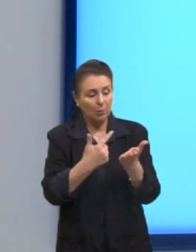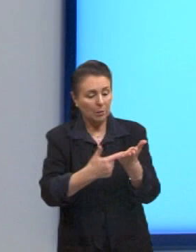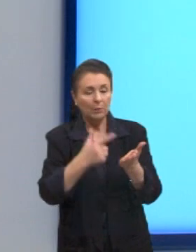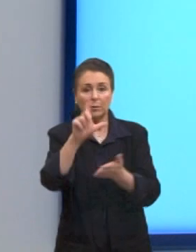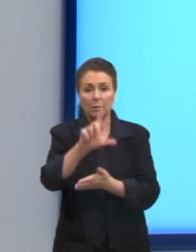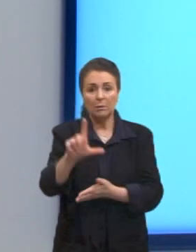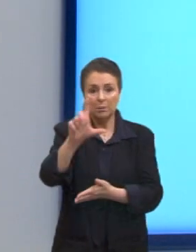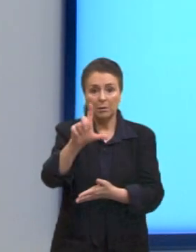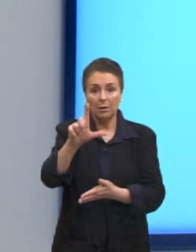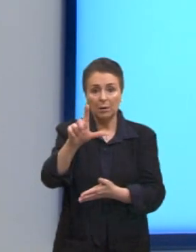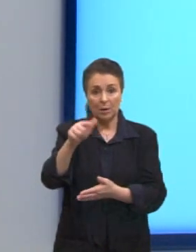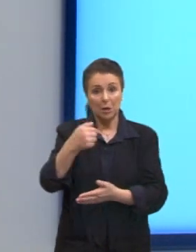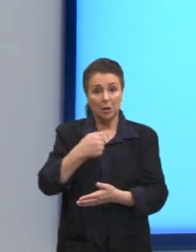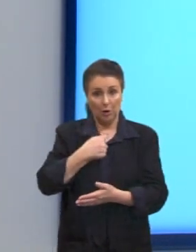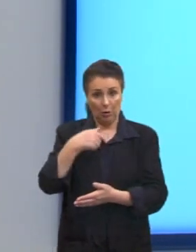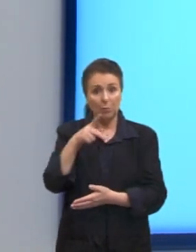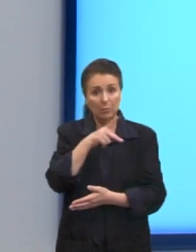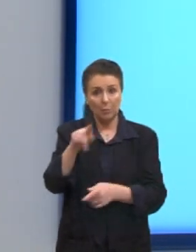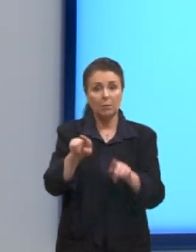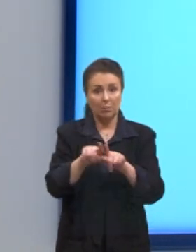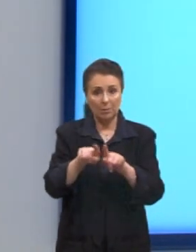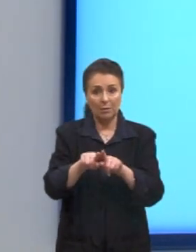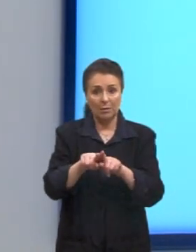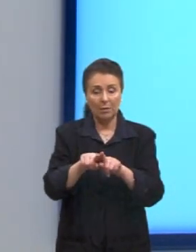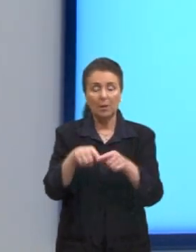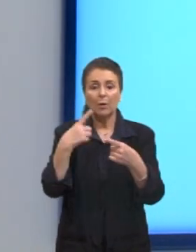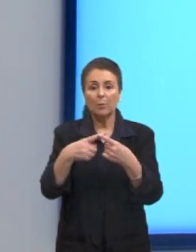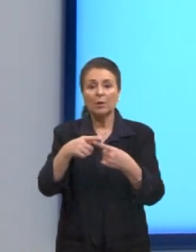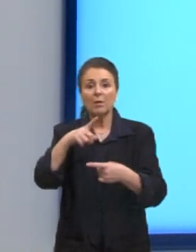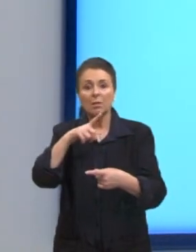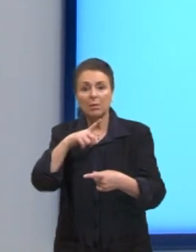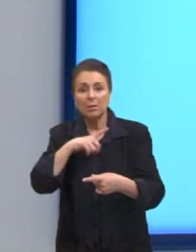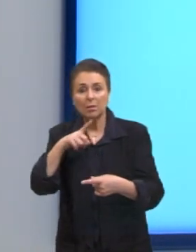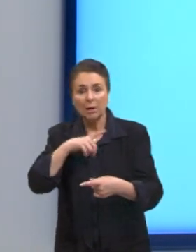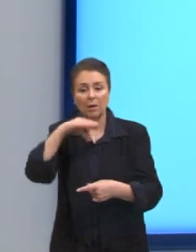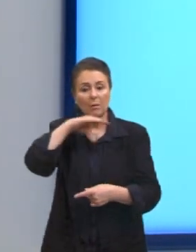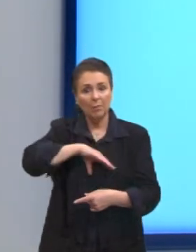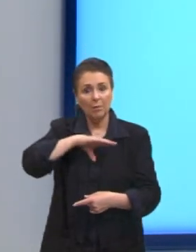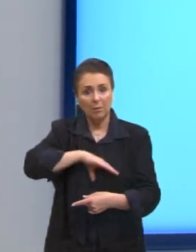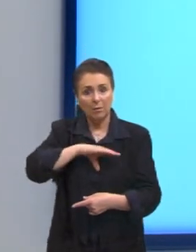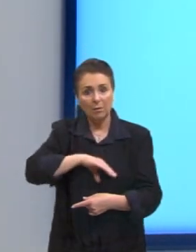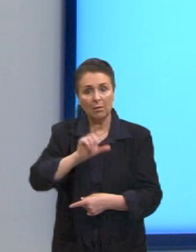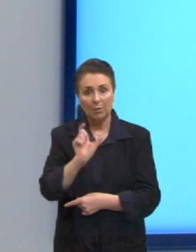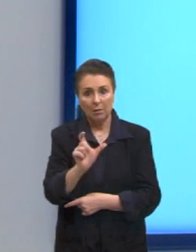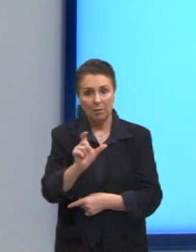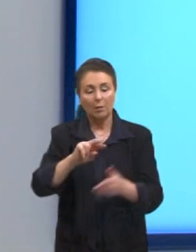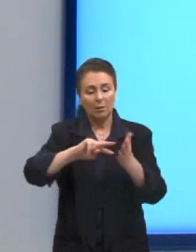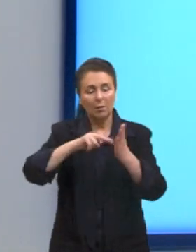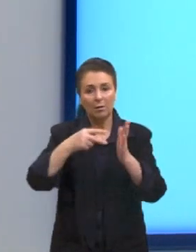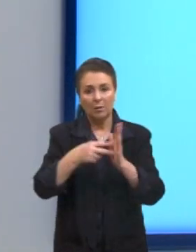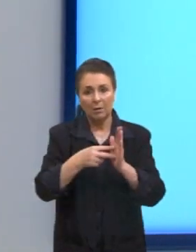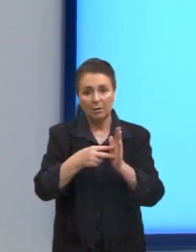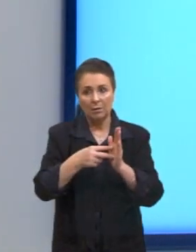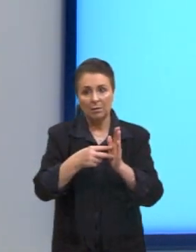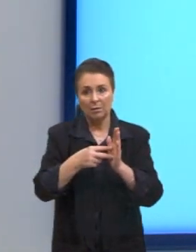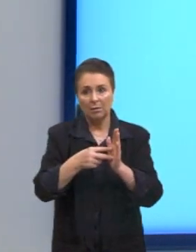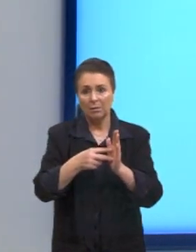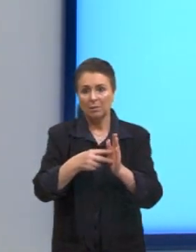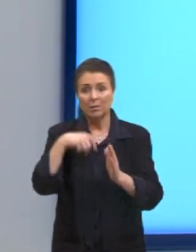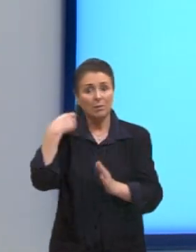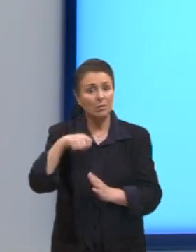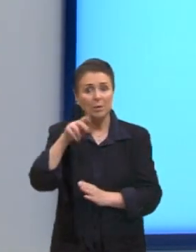teria preferido usar, porque a gente tem correspondente da nossa língua, de significado. Então, não é